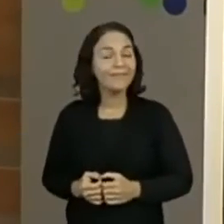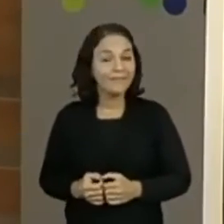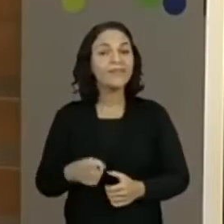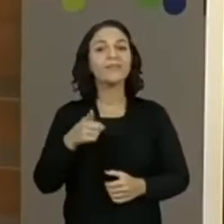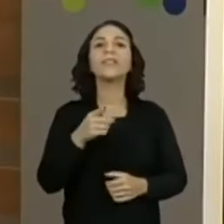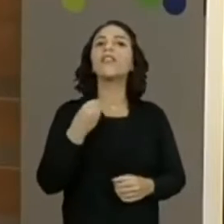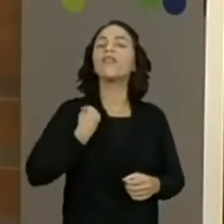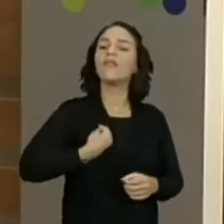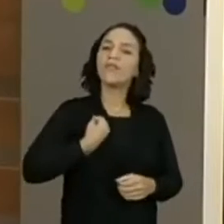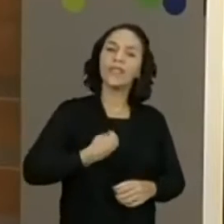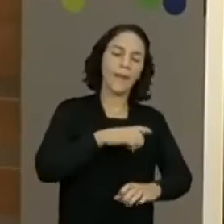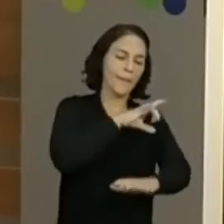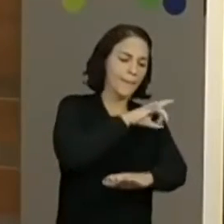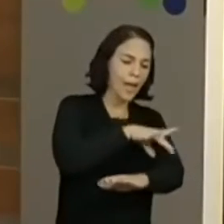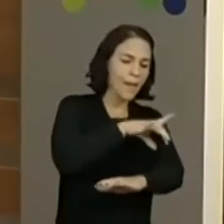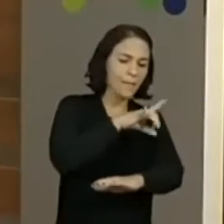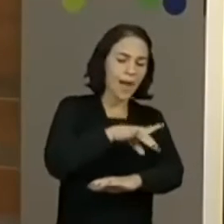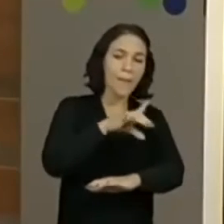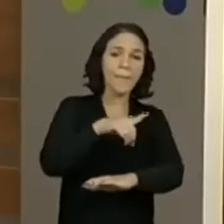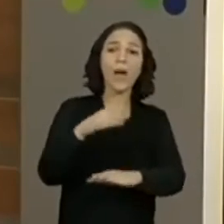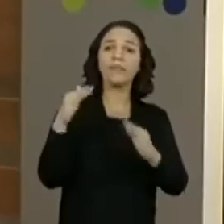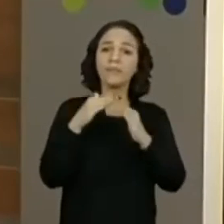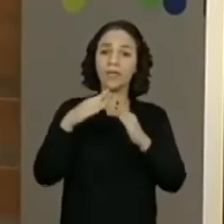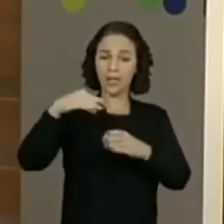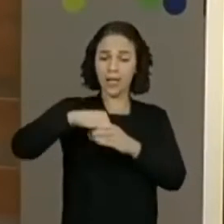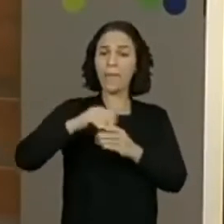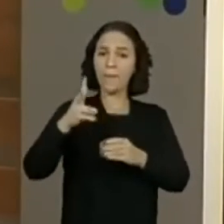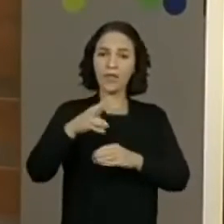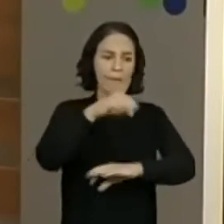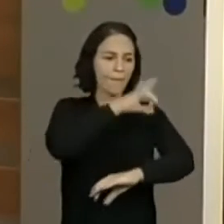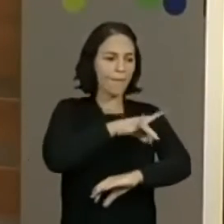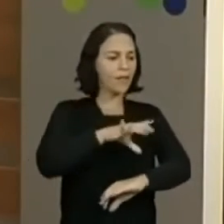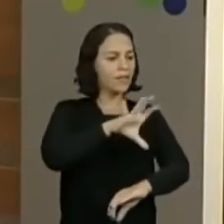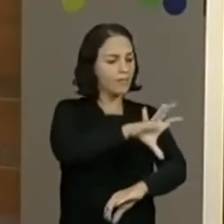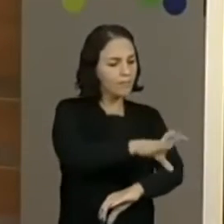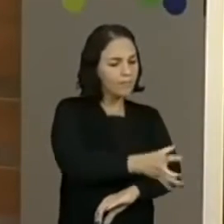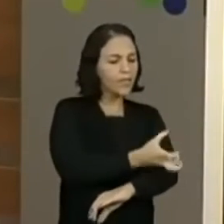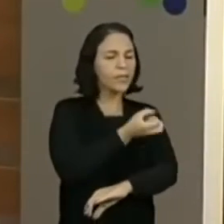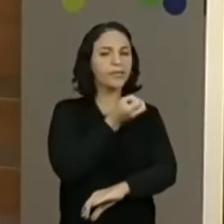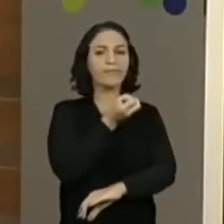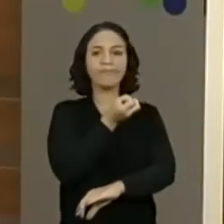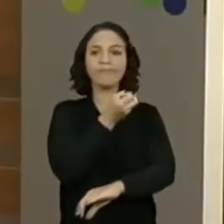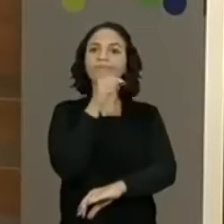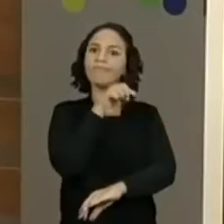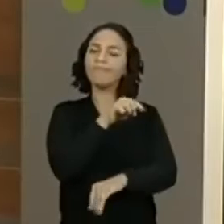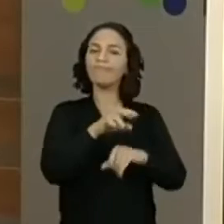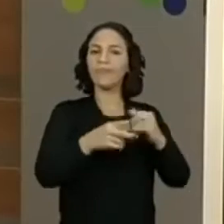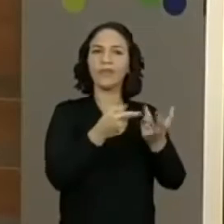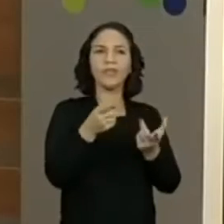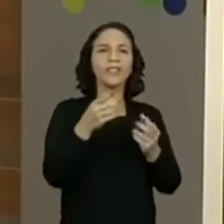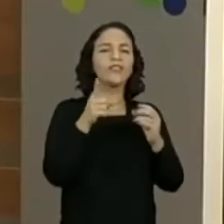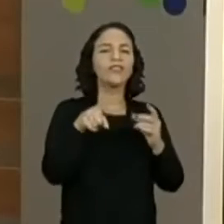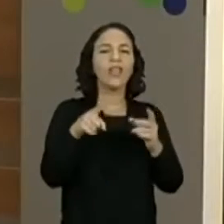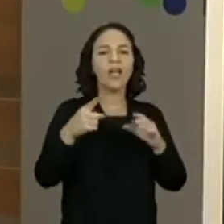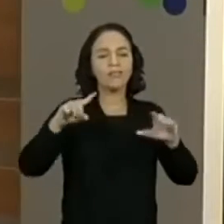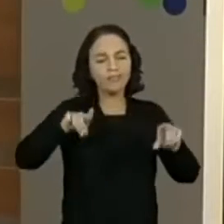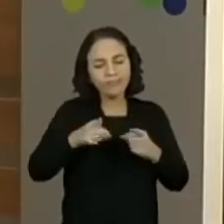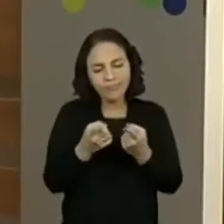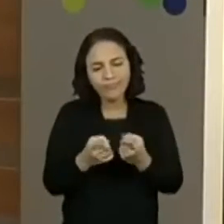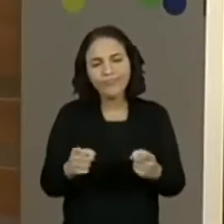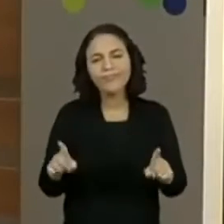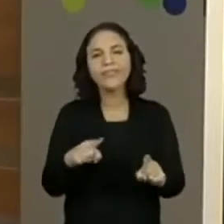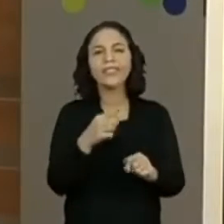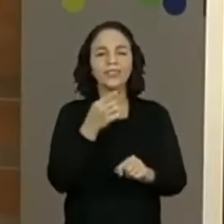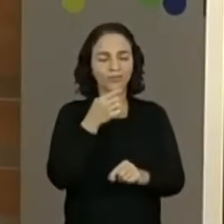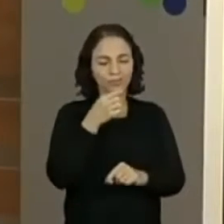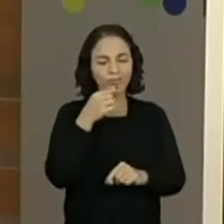subsistência. E o que acontece? Olha, esse milho está assado e está um cheirinho tão bom aqui que já veio